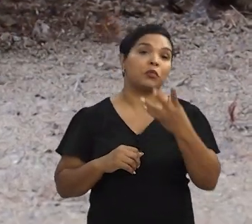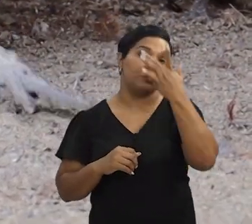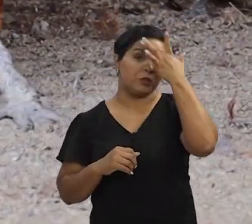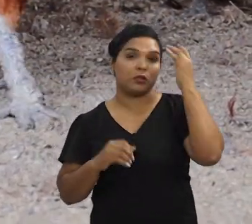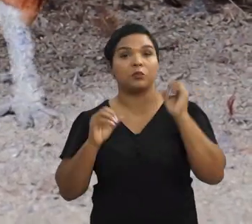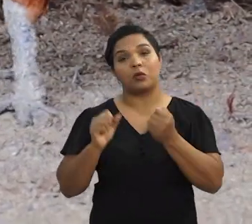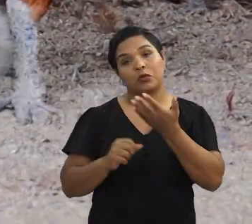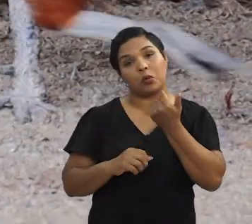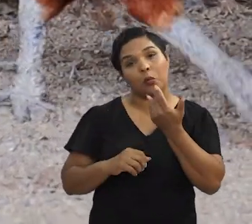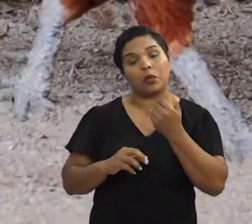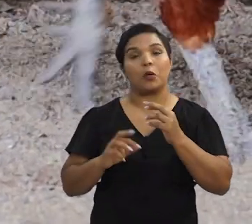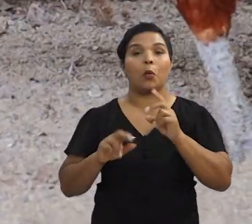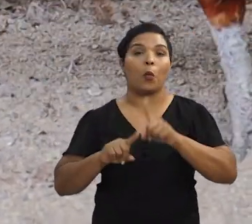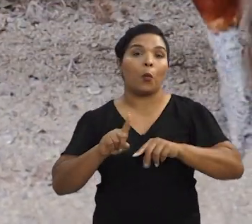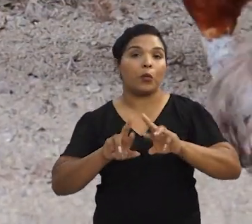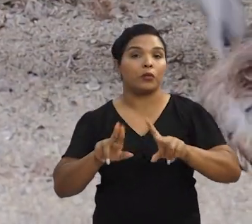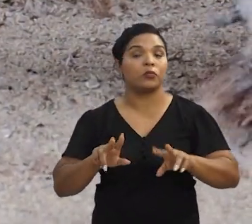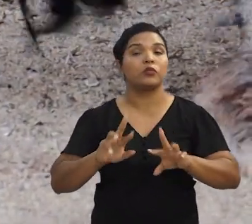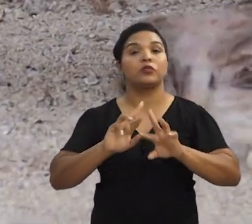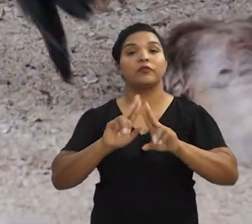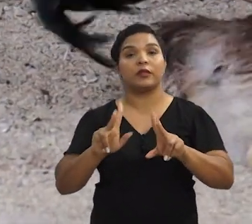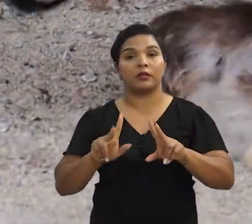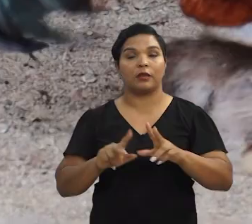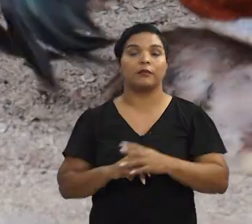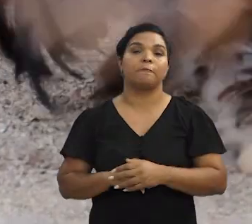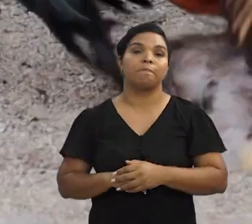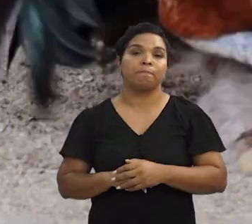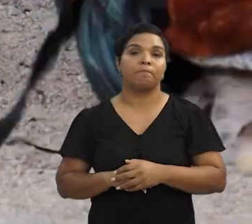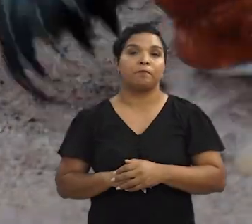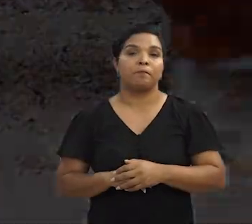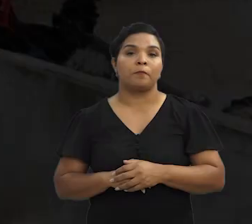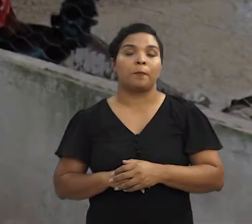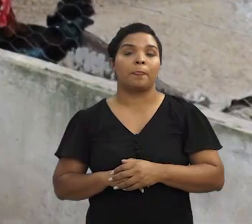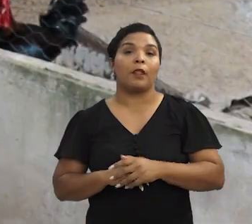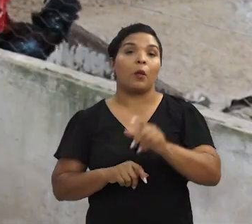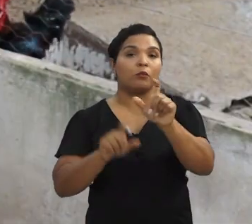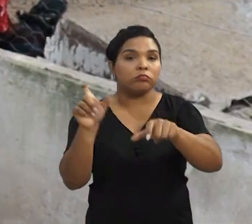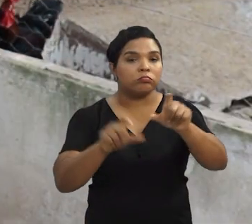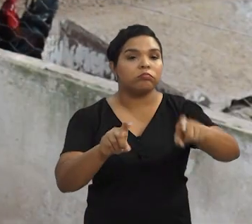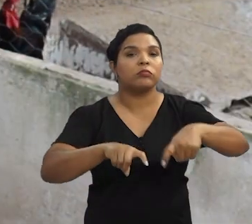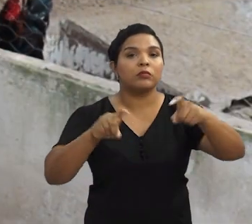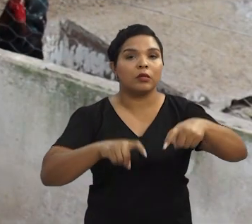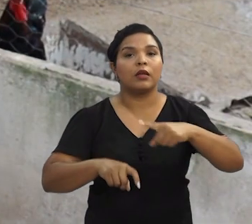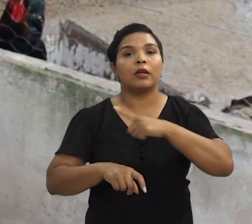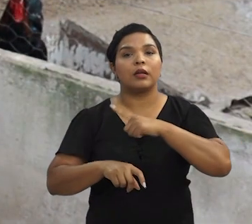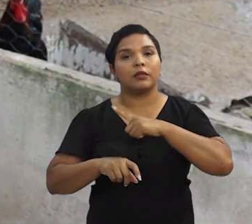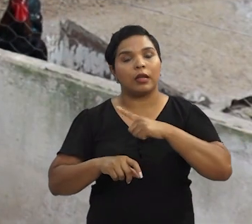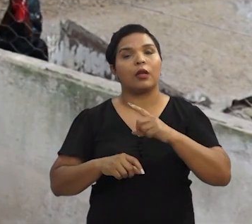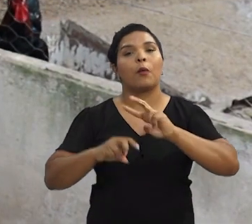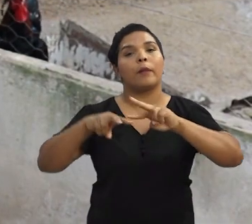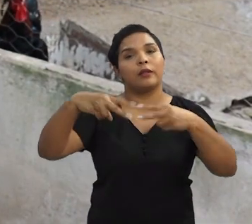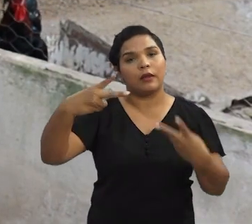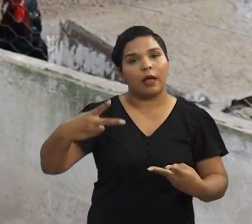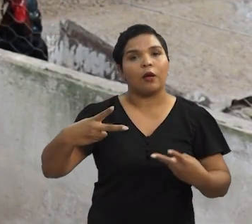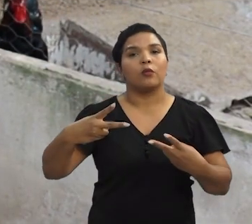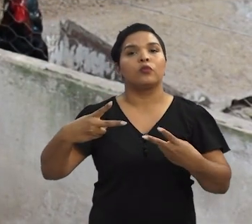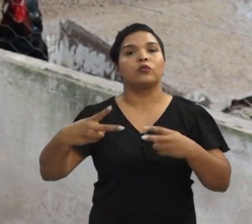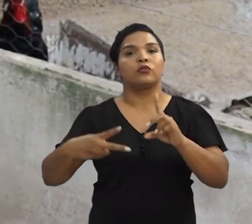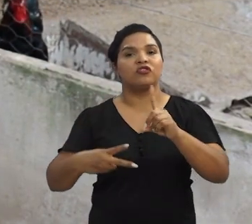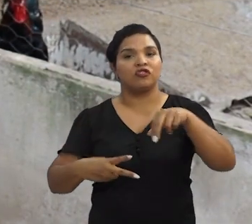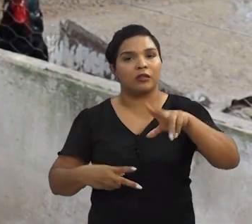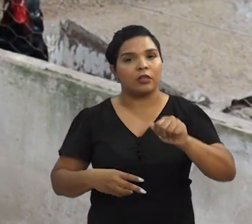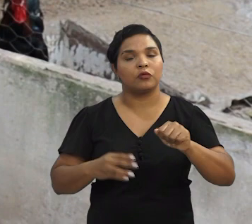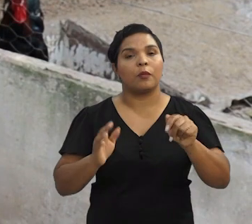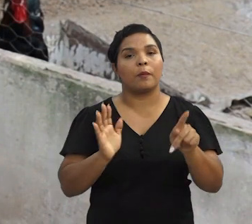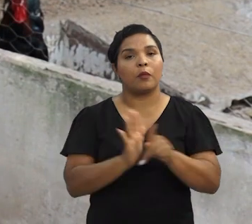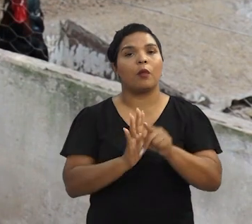e uma ou duas pessoas comer um produto diferenciado com esse valor chamado exótico. O pequeno produtor é muito interessante porque ele tem a disposição material genético